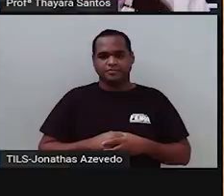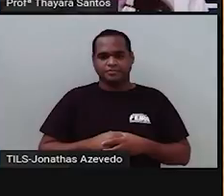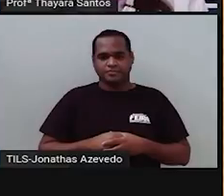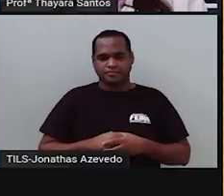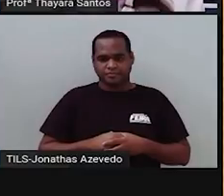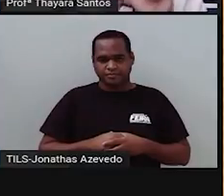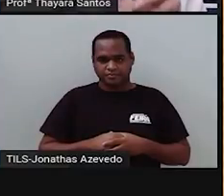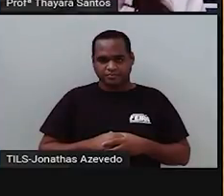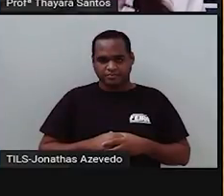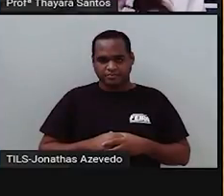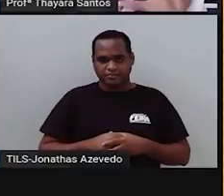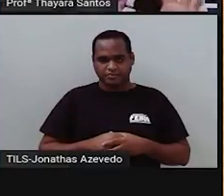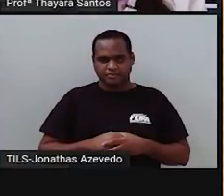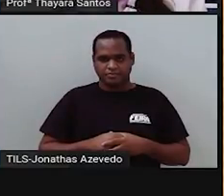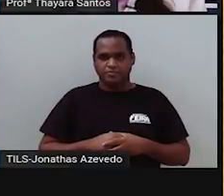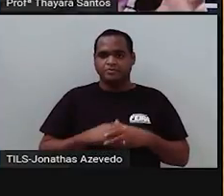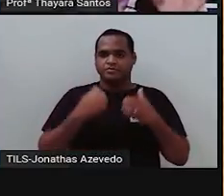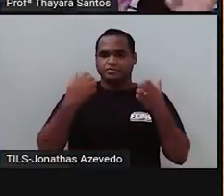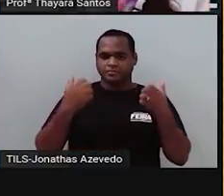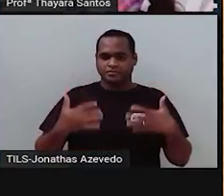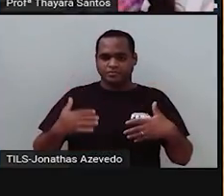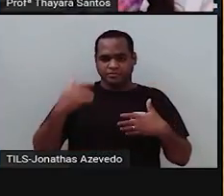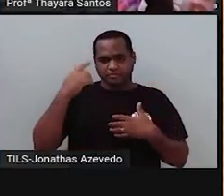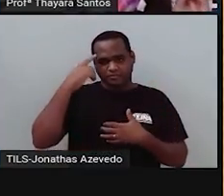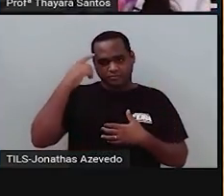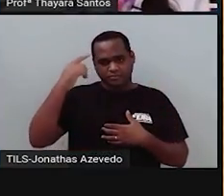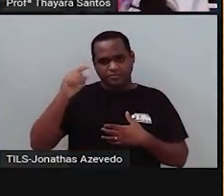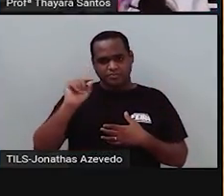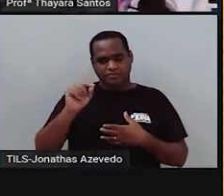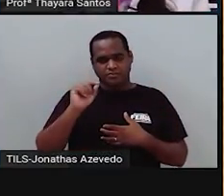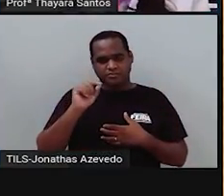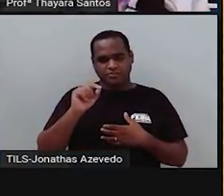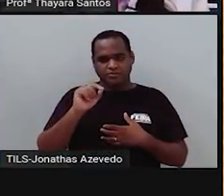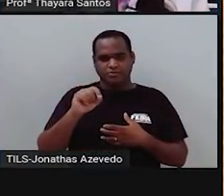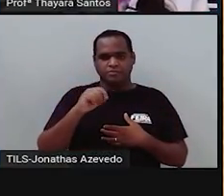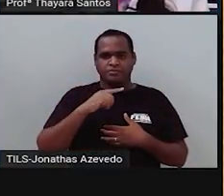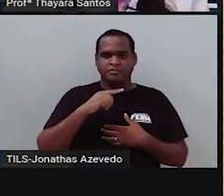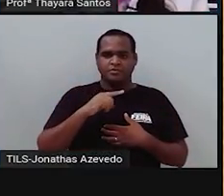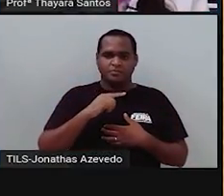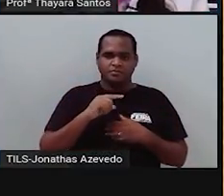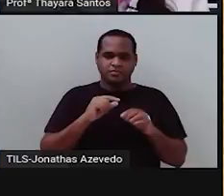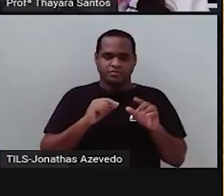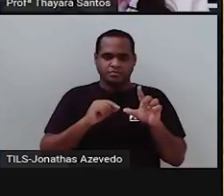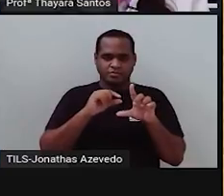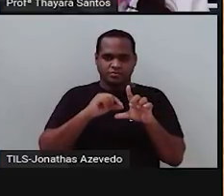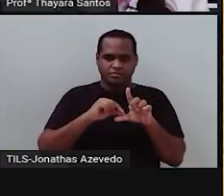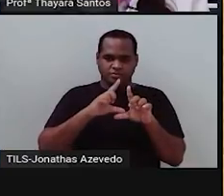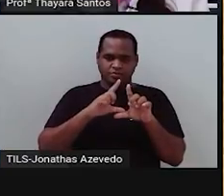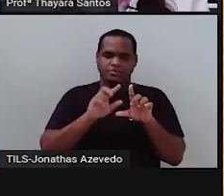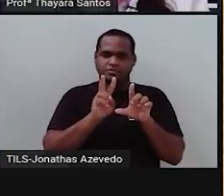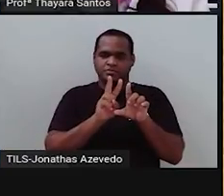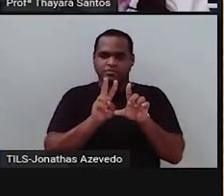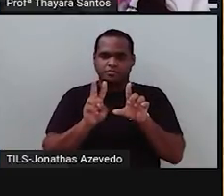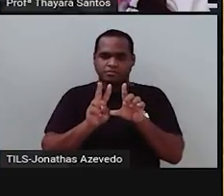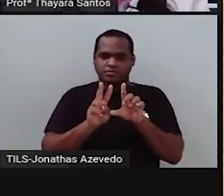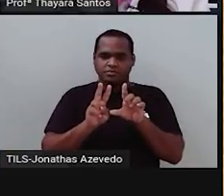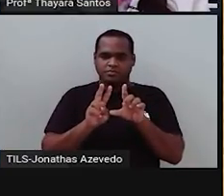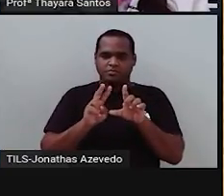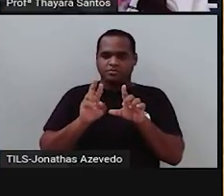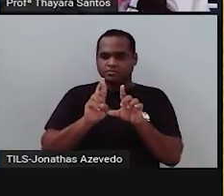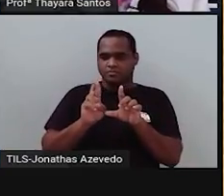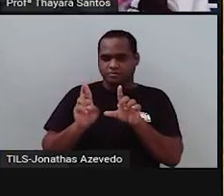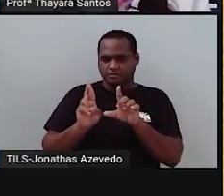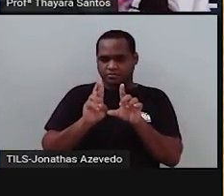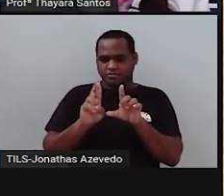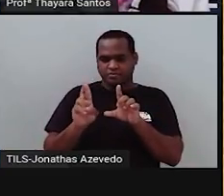as ervilhas, a cor da ervilha verde é recessiva. Por isso que a característica de cor, o genótipo de cor, a gente